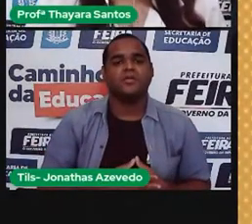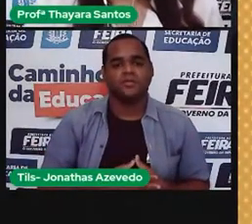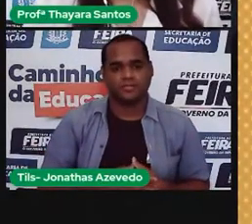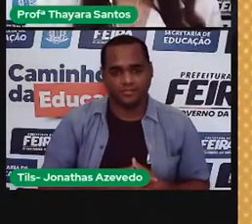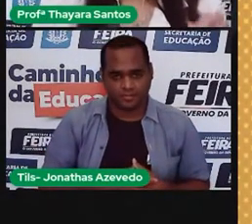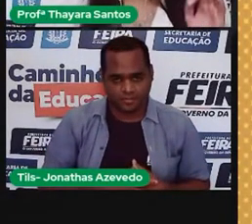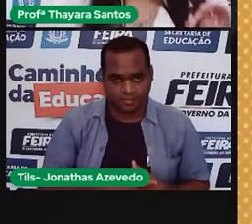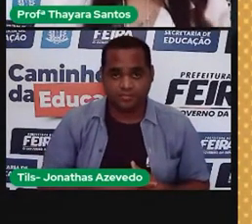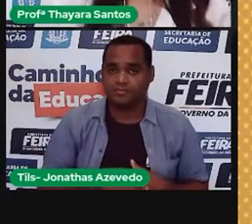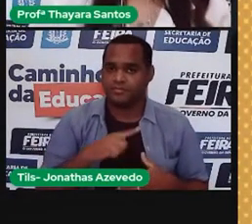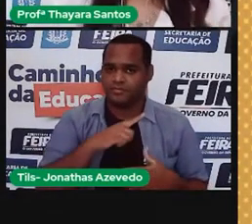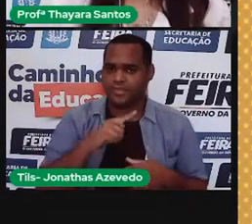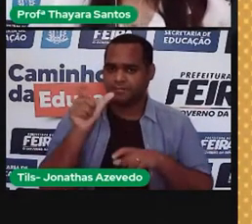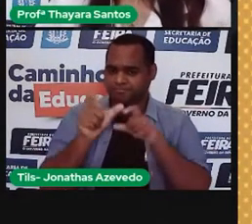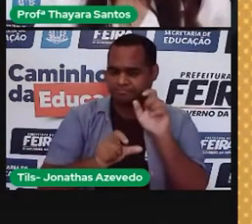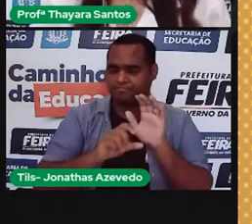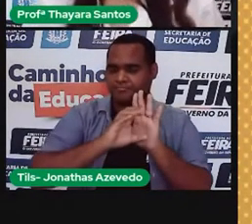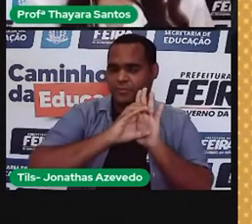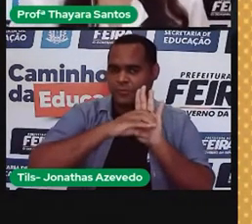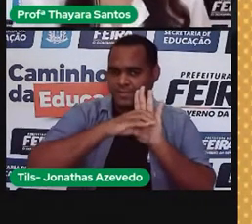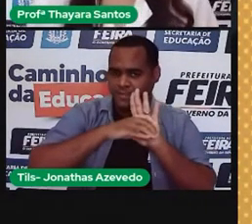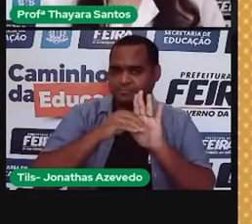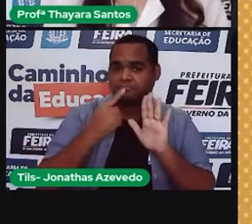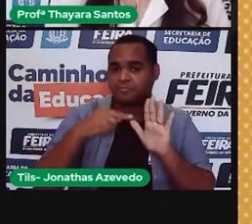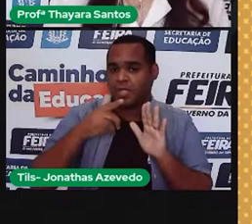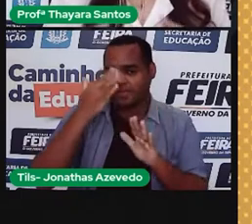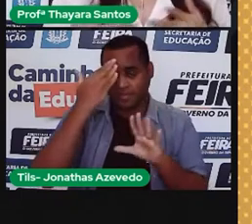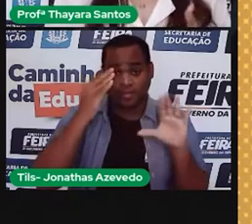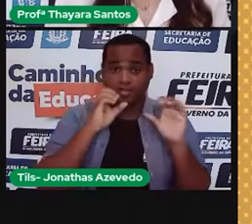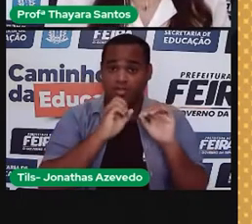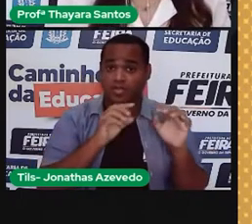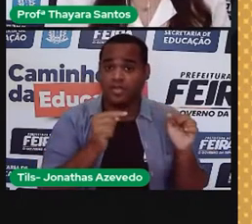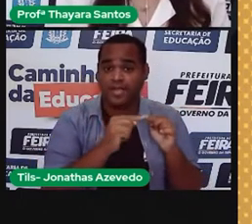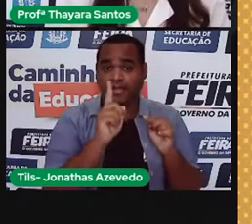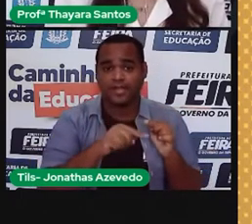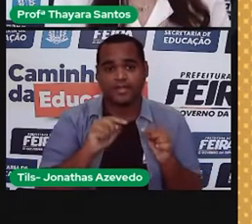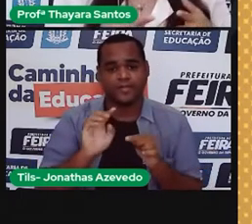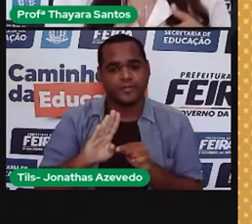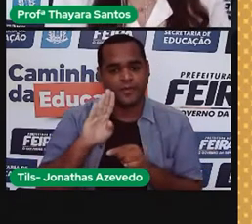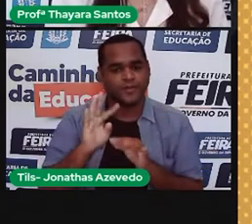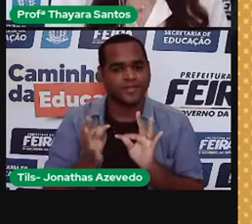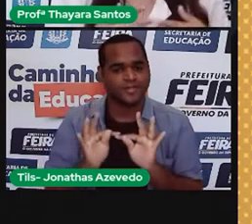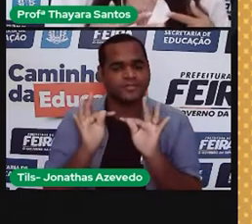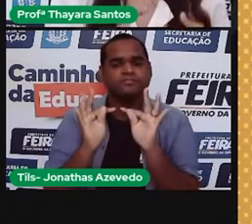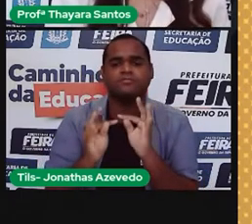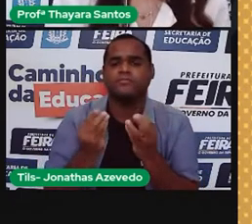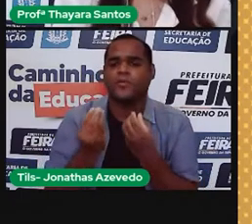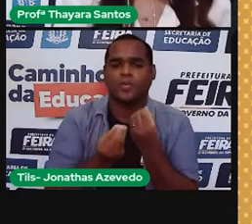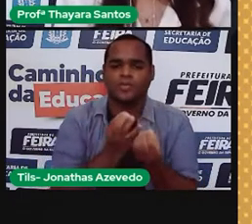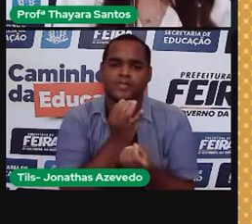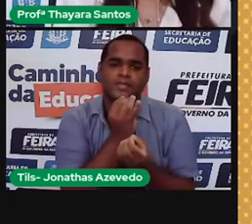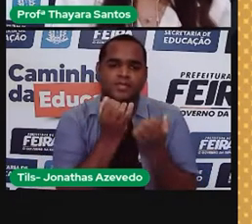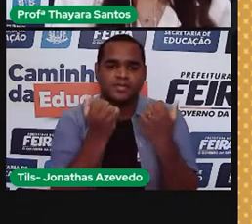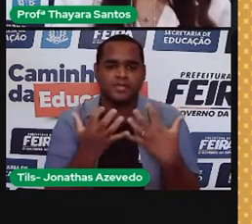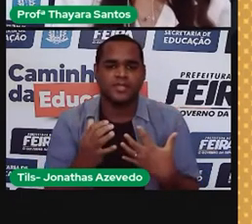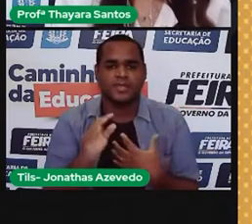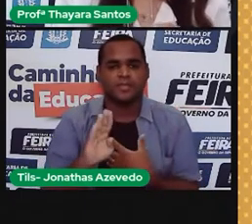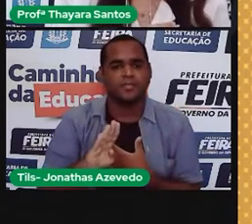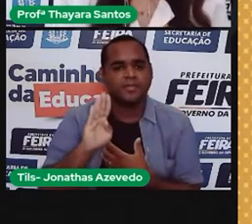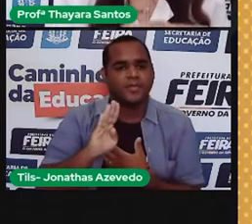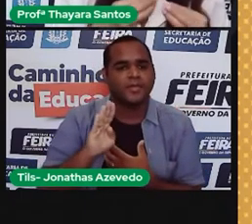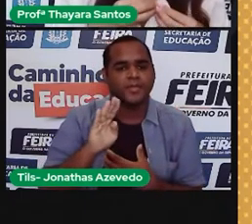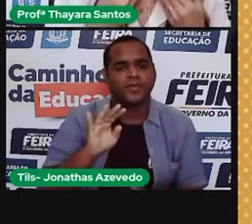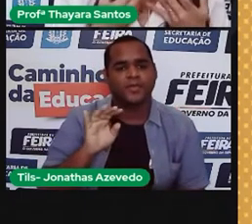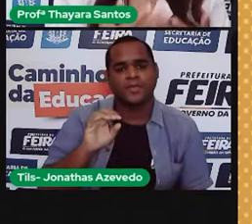alguns conceitos que são fundamentais que a gente entenda que estão relacionados com essa biotecnologia. Por exemplo, a gente tem a biomimética. A